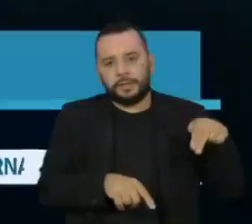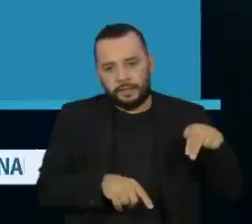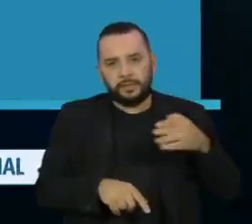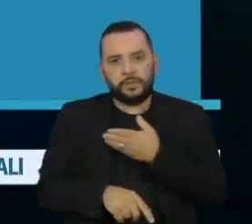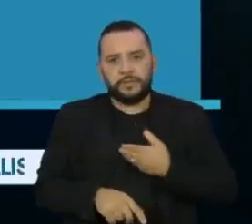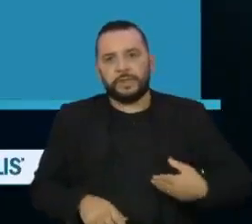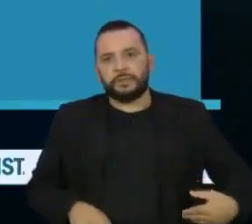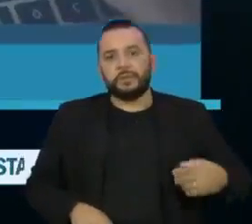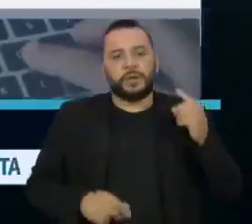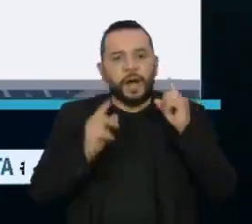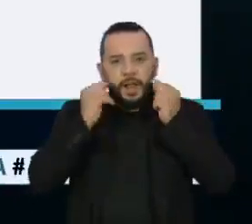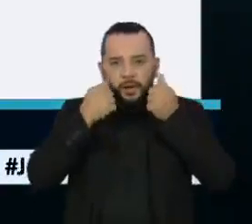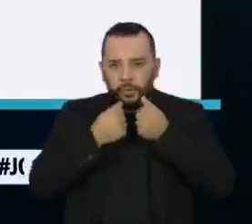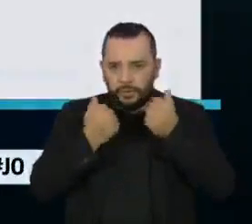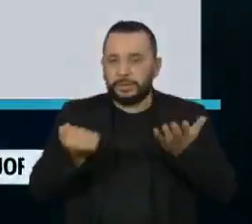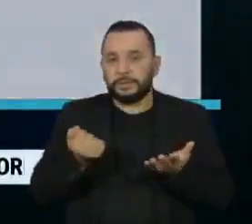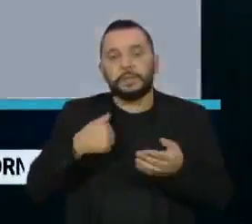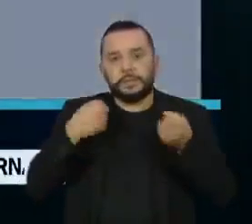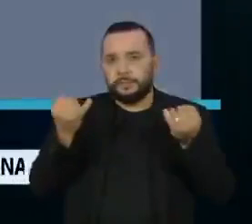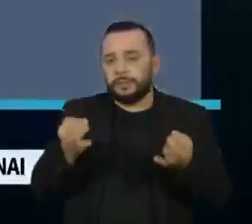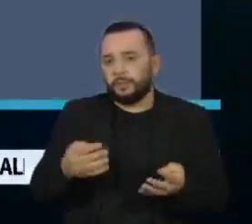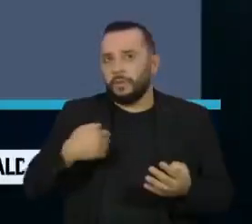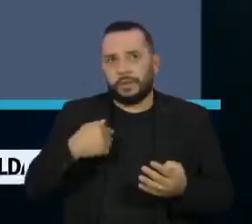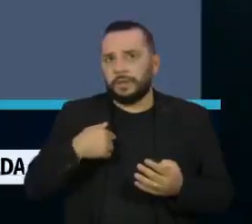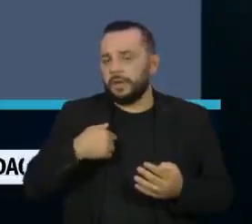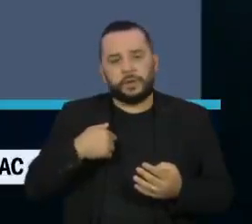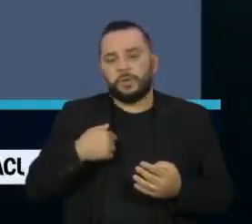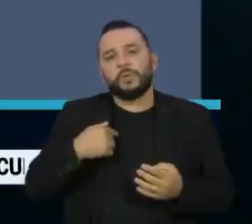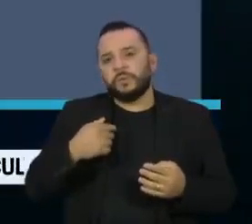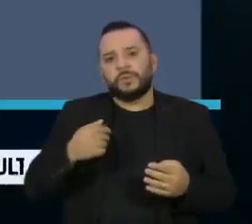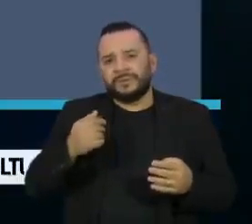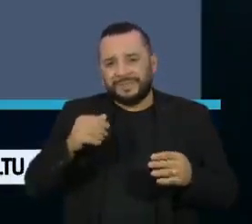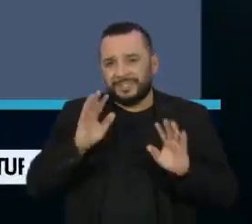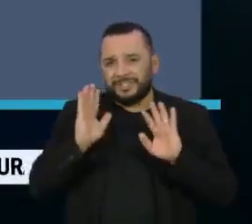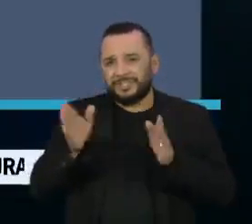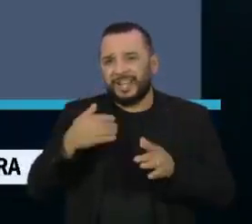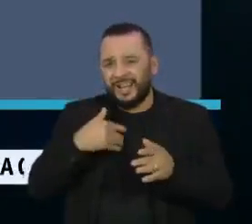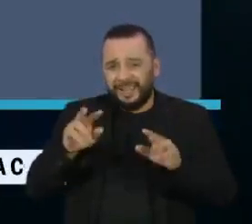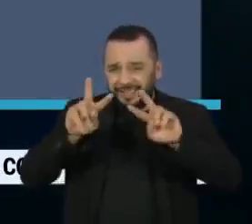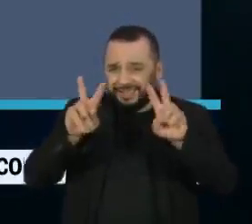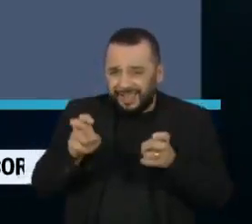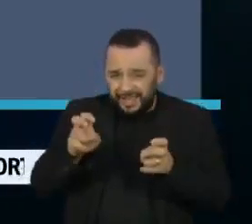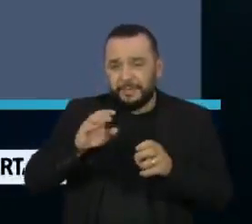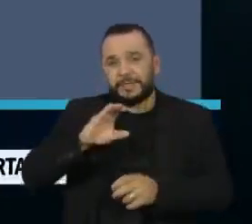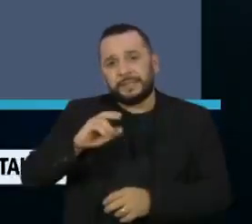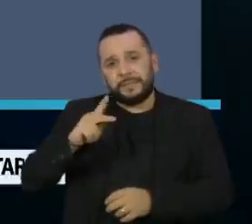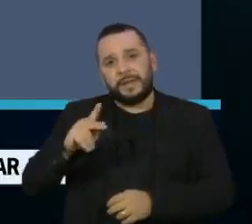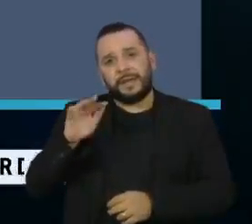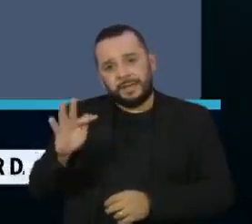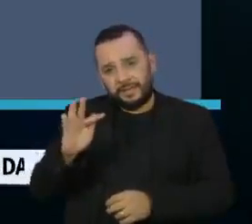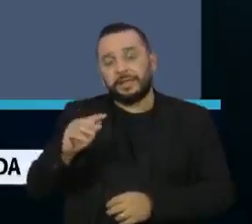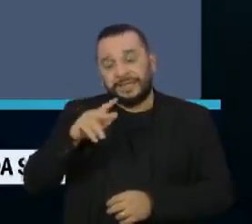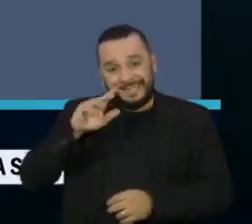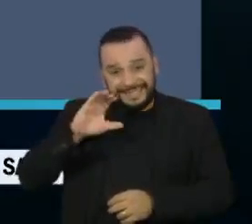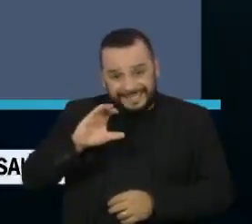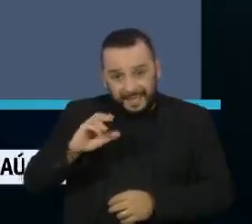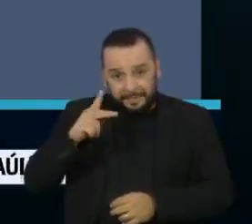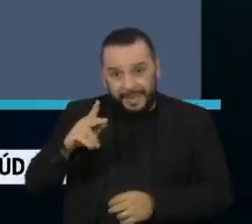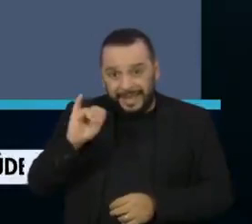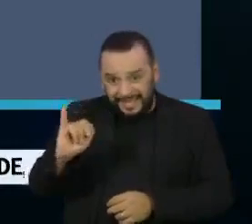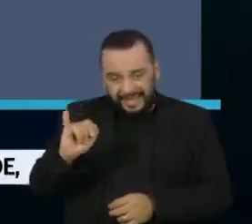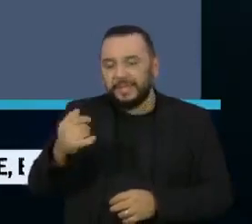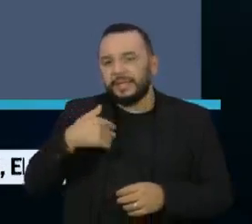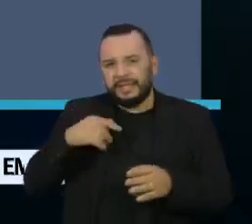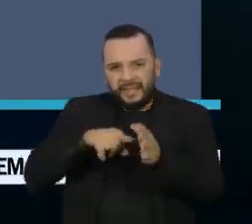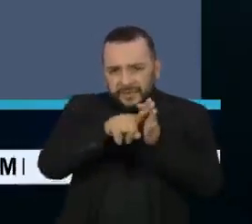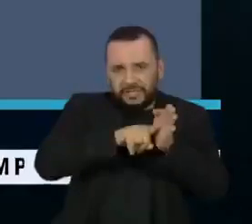Alagoas. Ele escreveu que se declarava parcial para tratar de qualquer tema na CPI que envolva o Estado e que, apesar de não haver